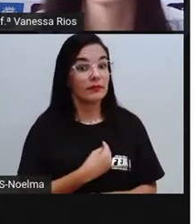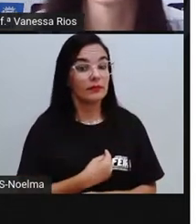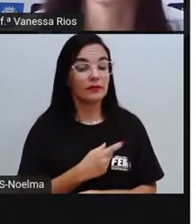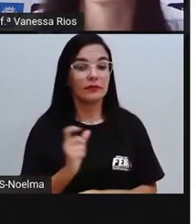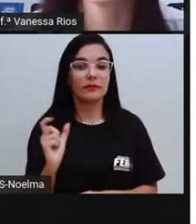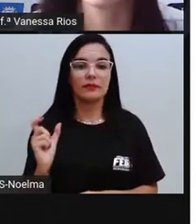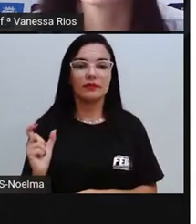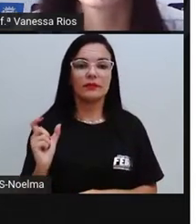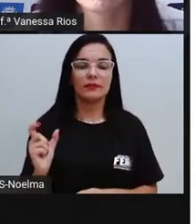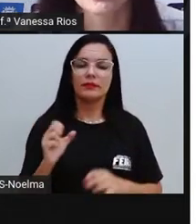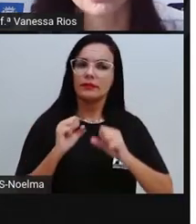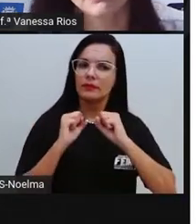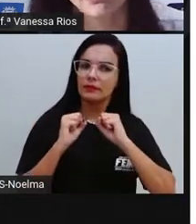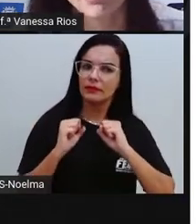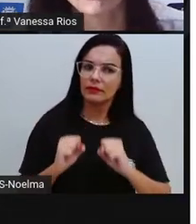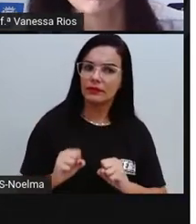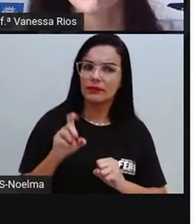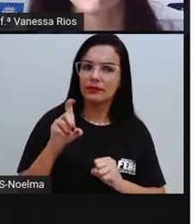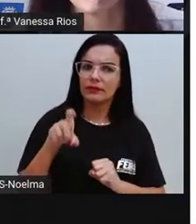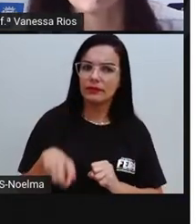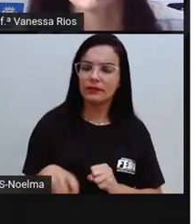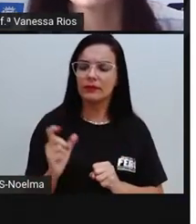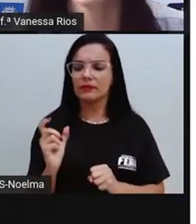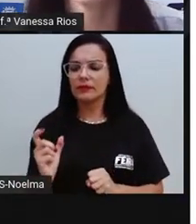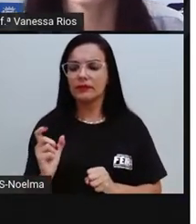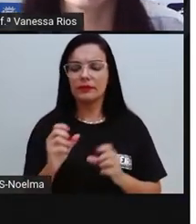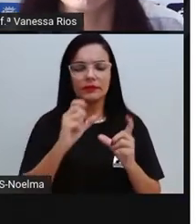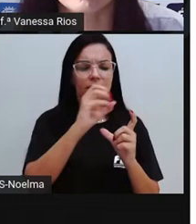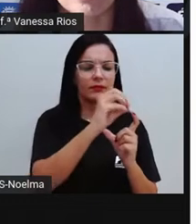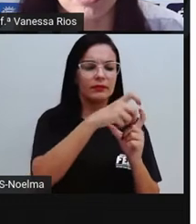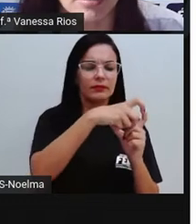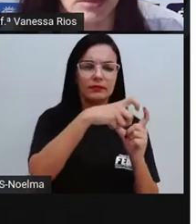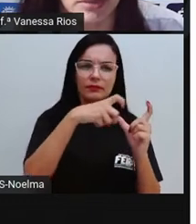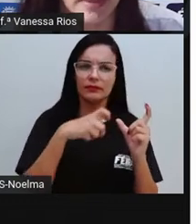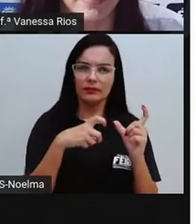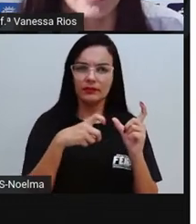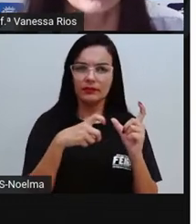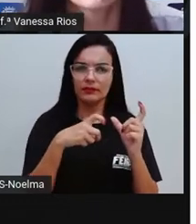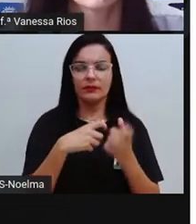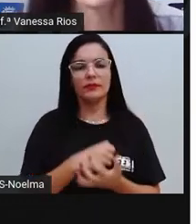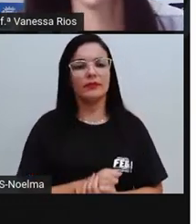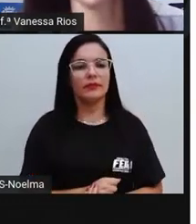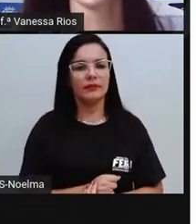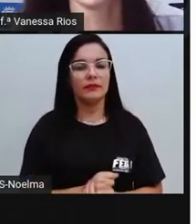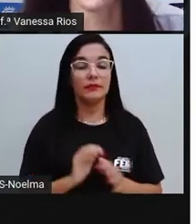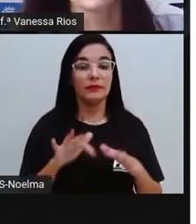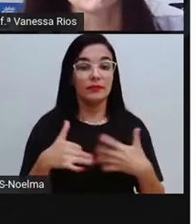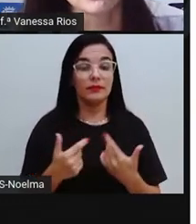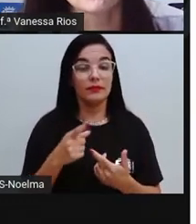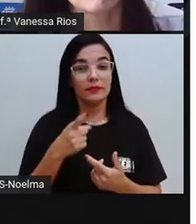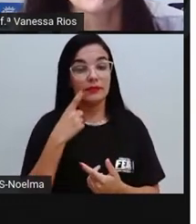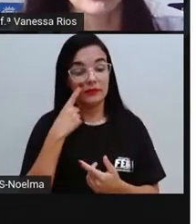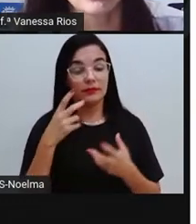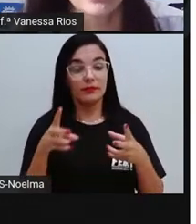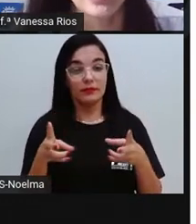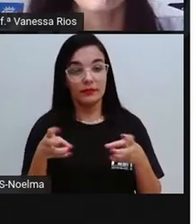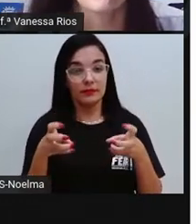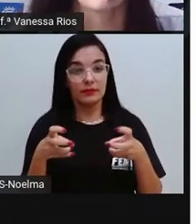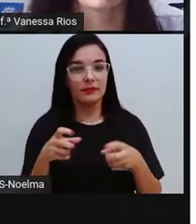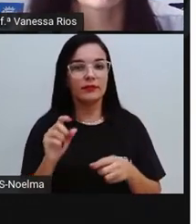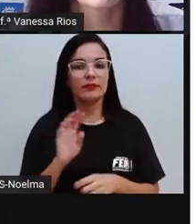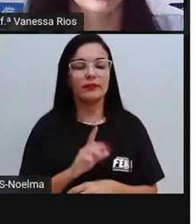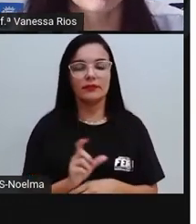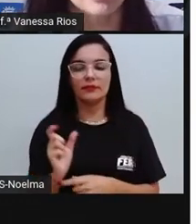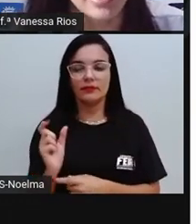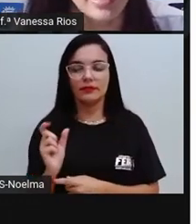permite nós dizermos que essa palavra é uma palavra oxítona. Então, como vocês podem perceber, a